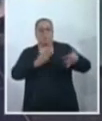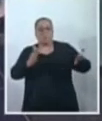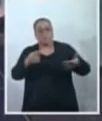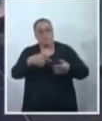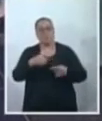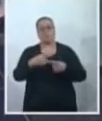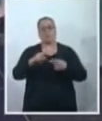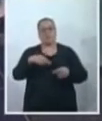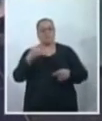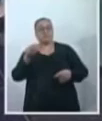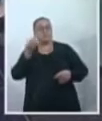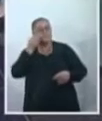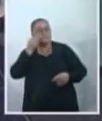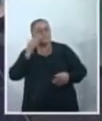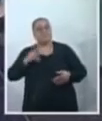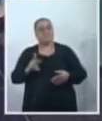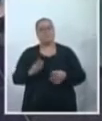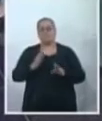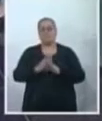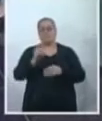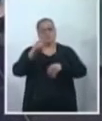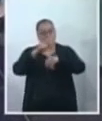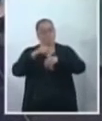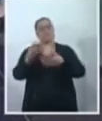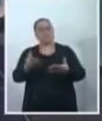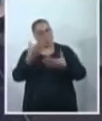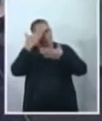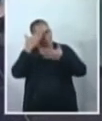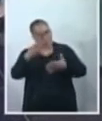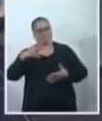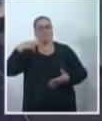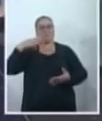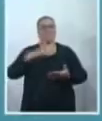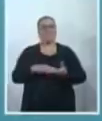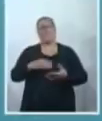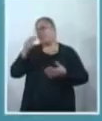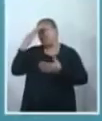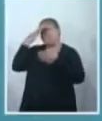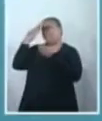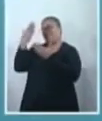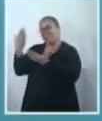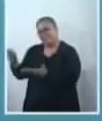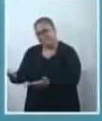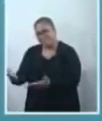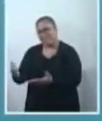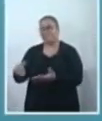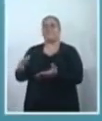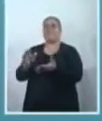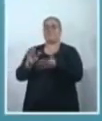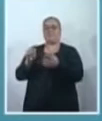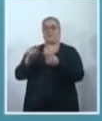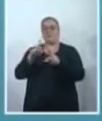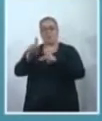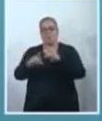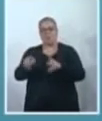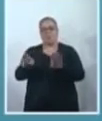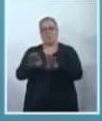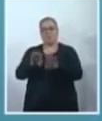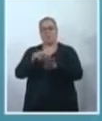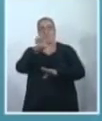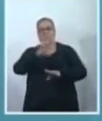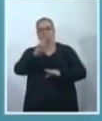sempre tentando aqui encontrar um tempinho, né? Muito obrigada, viu vereadora? Eu que agradeço, um salve. População de Uberlândia que nos